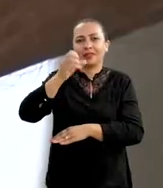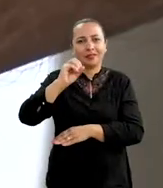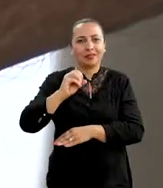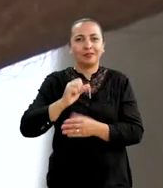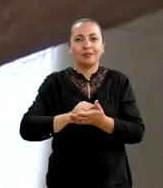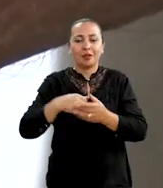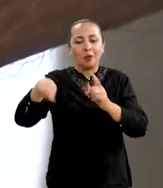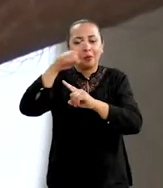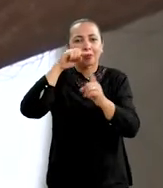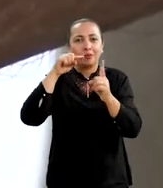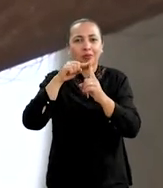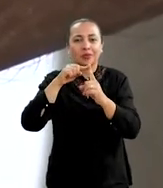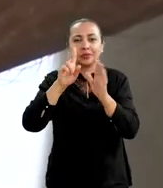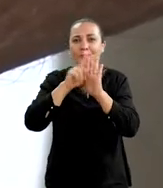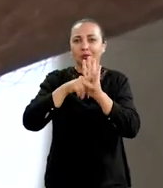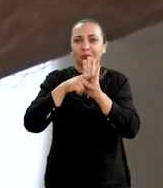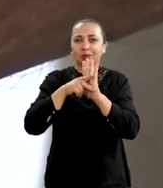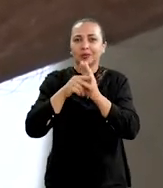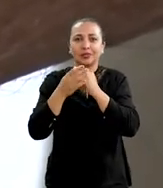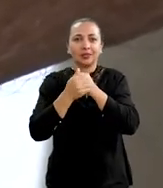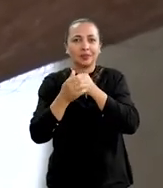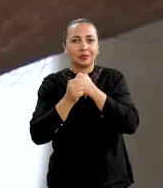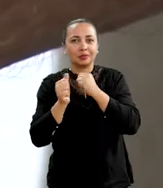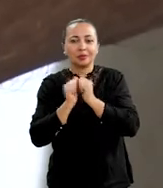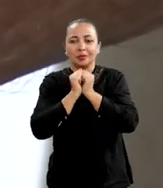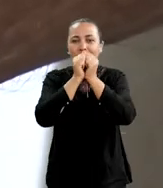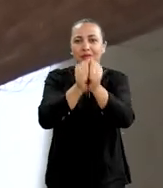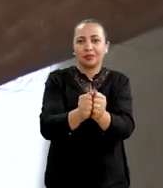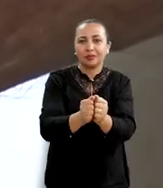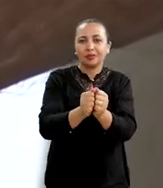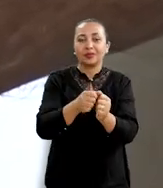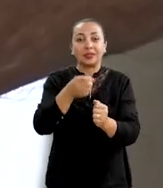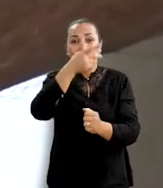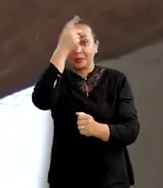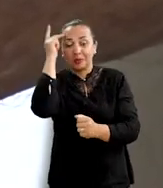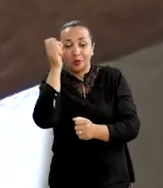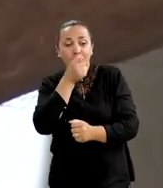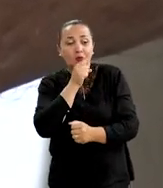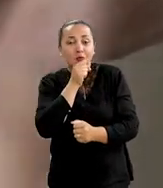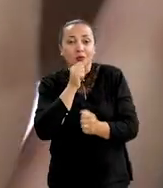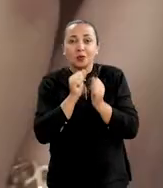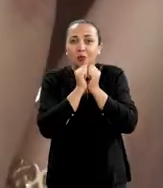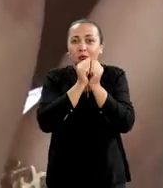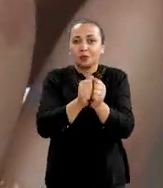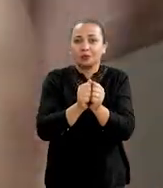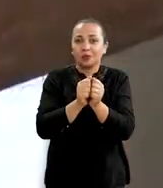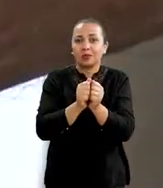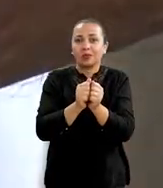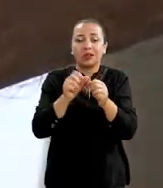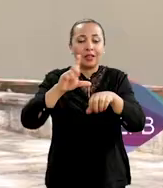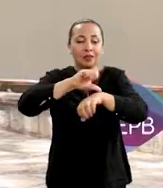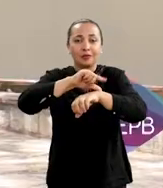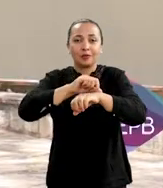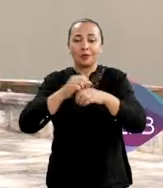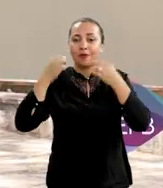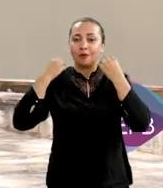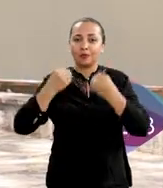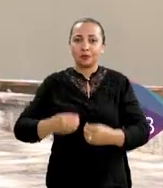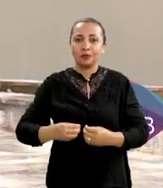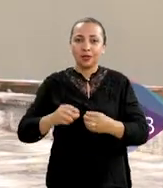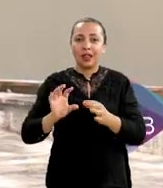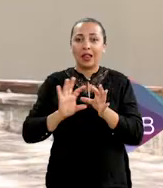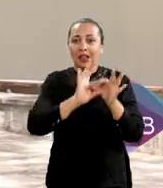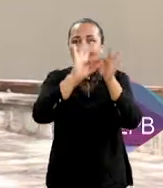Esse é o objetivo do projeto chamado Acompanhamento do Idoso por Meio de Dispositivos Vestíveis, que é